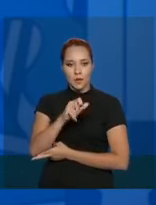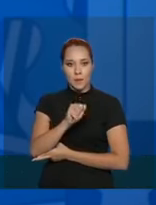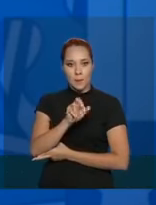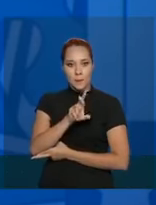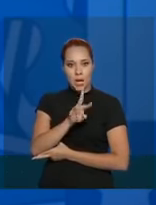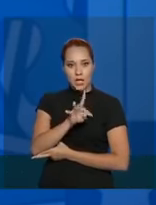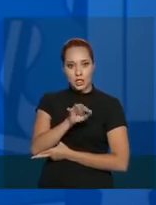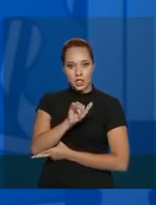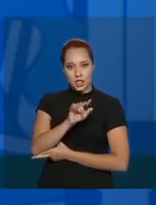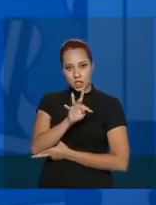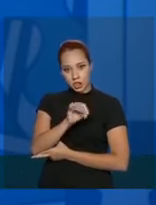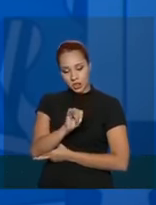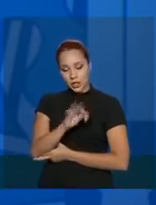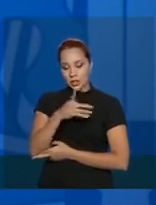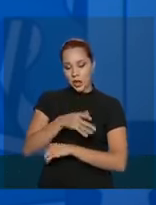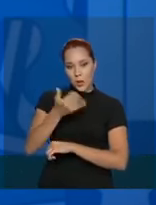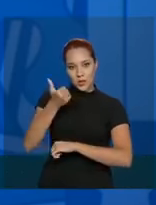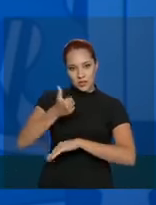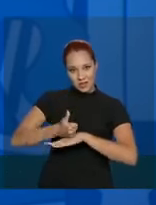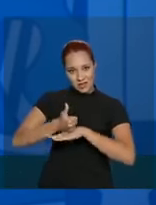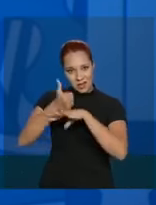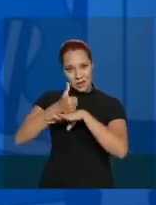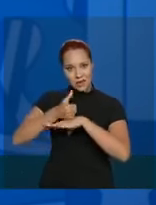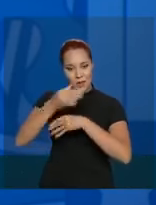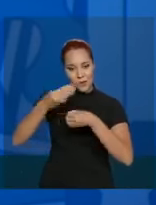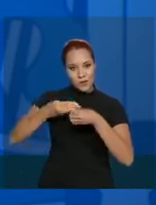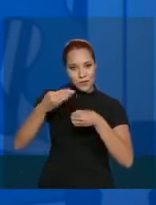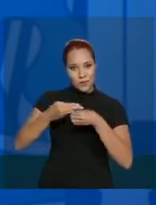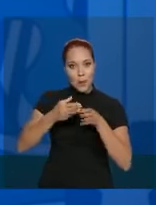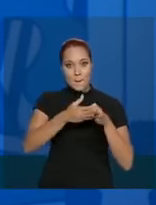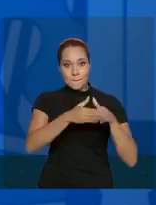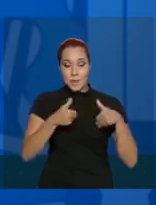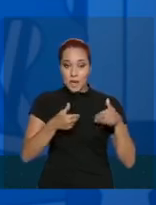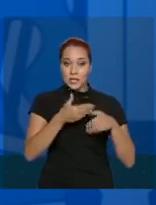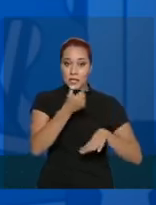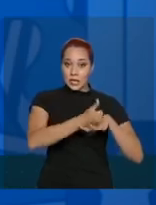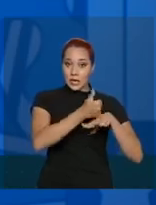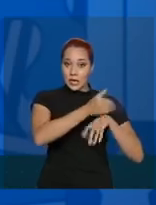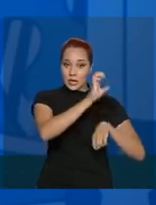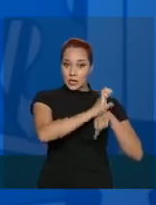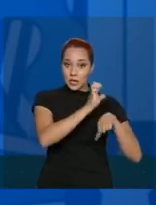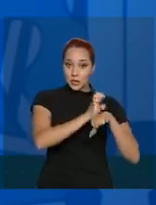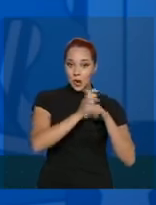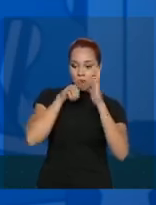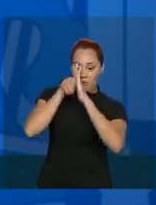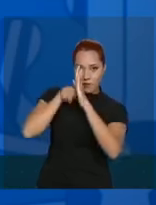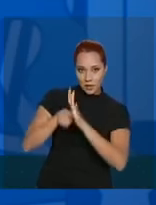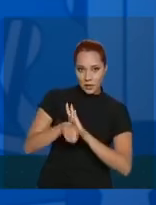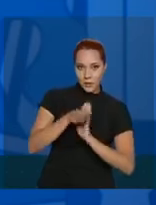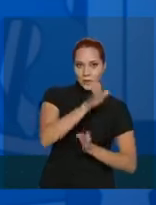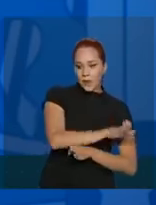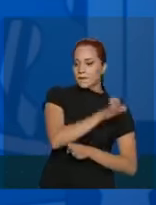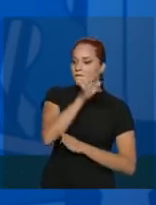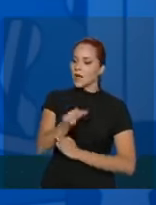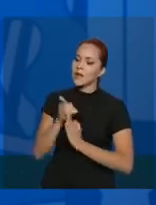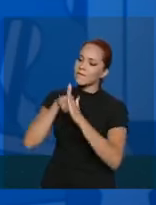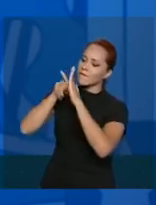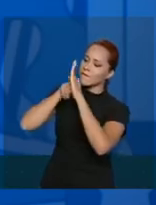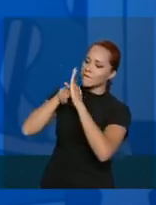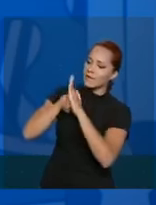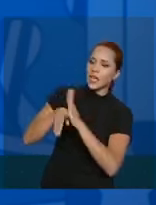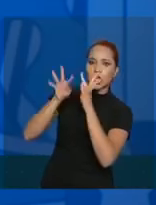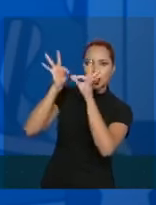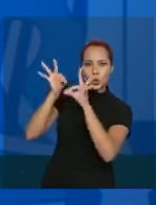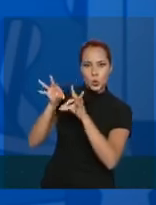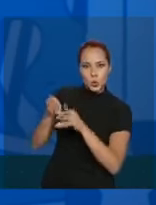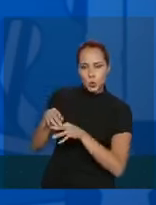a Secretaria Municipal pede a fiscalização e a anuência da Secretaria Estadual. Ela vai lá e checa toda essa